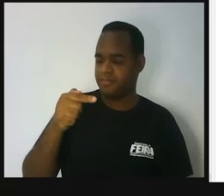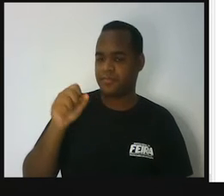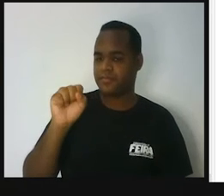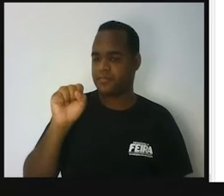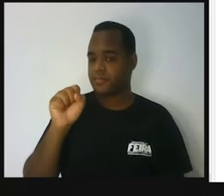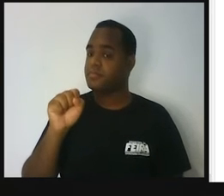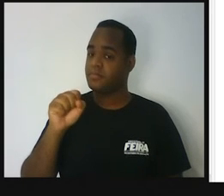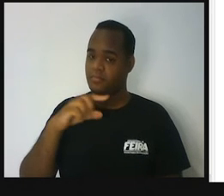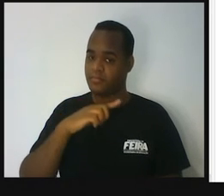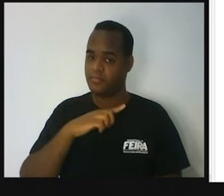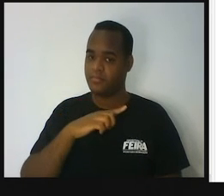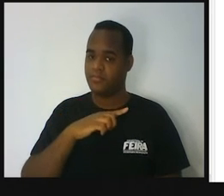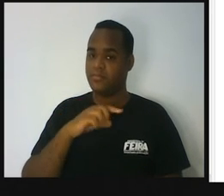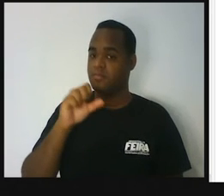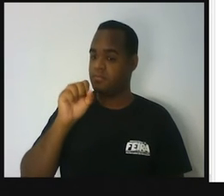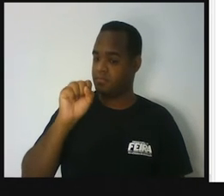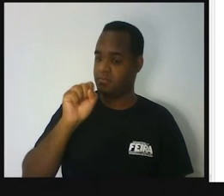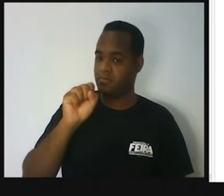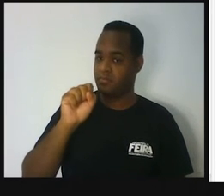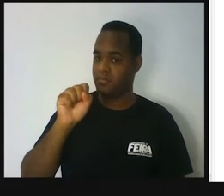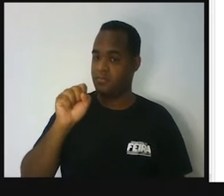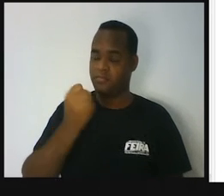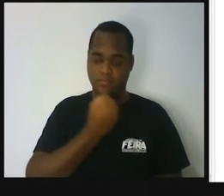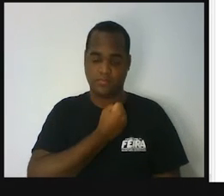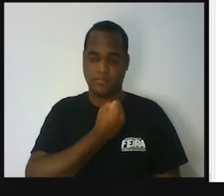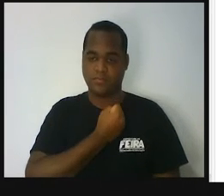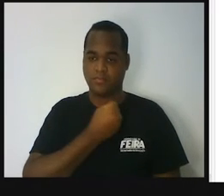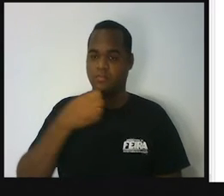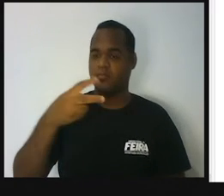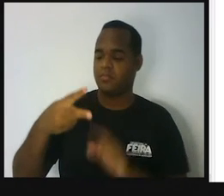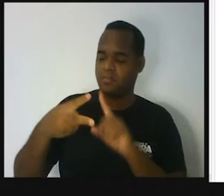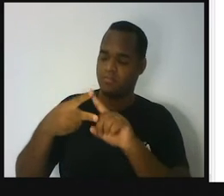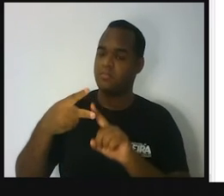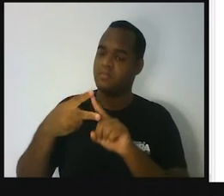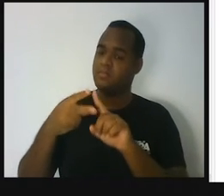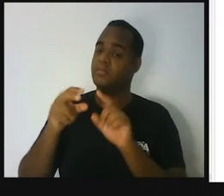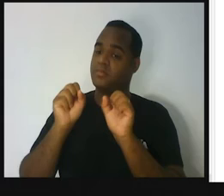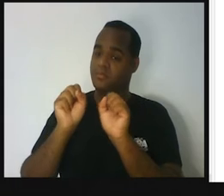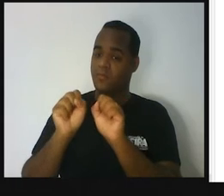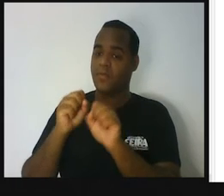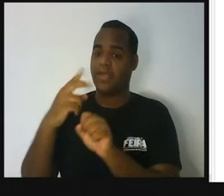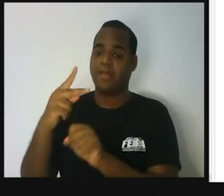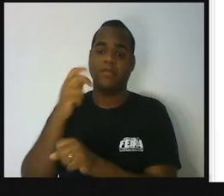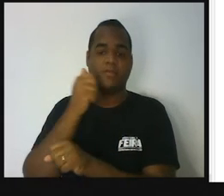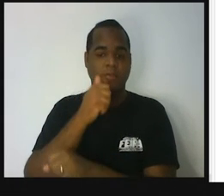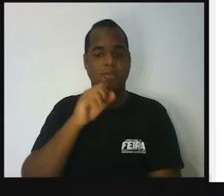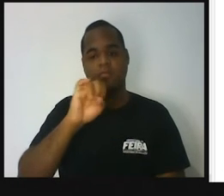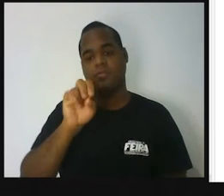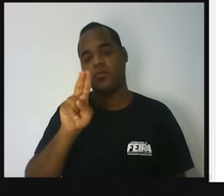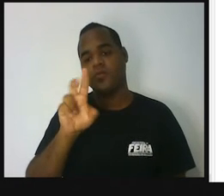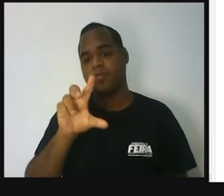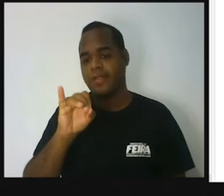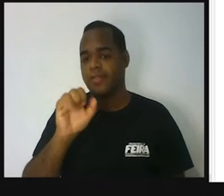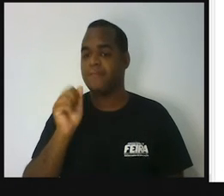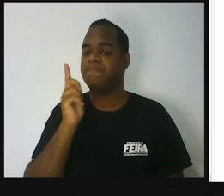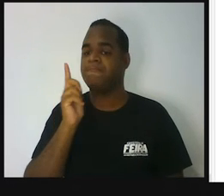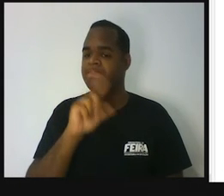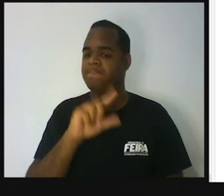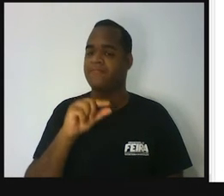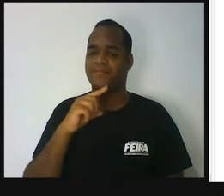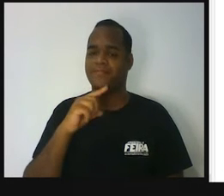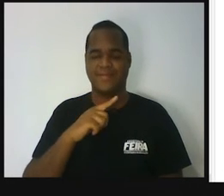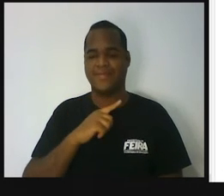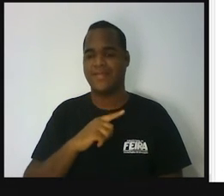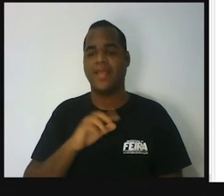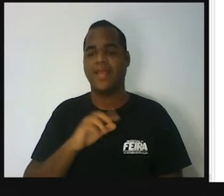Então, de oito números, dois vão fazer com que Júlia ganhe a partida. Essa é a probabilidade